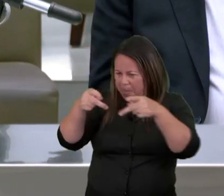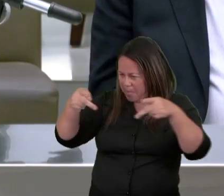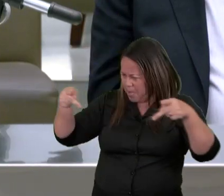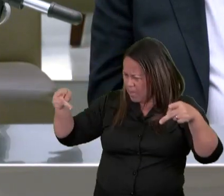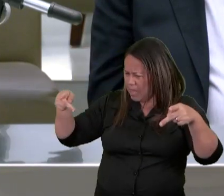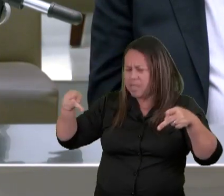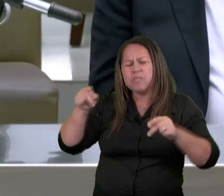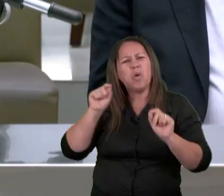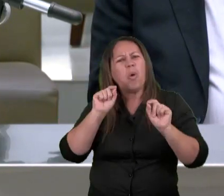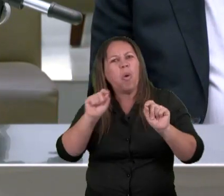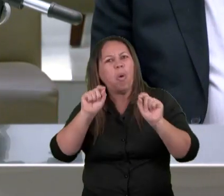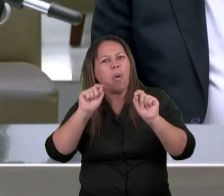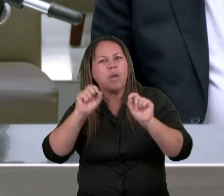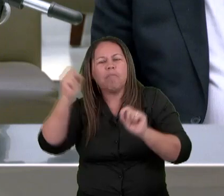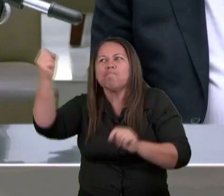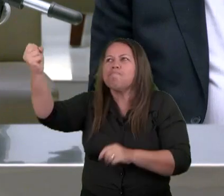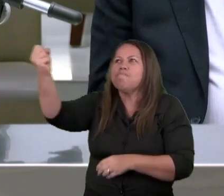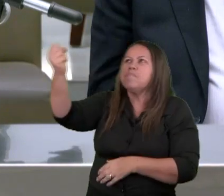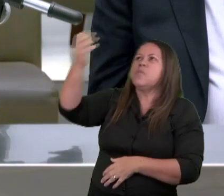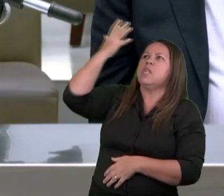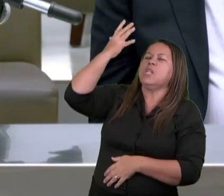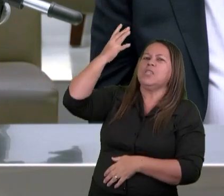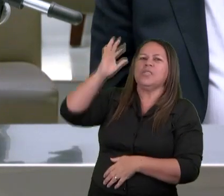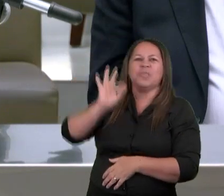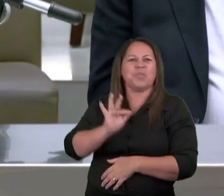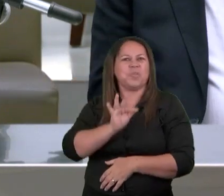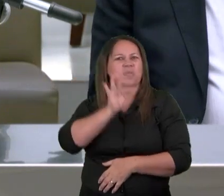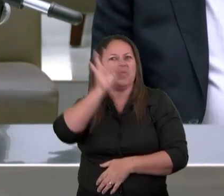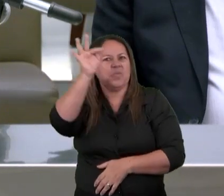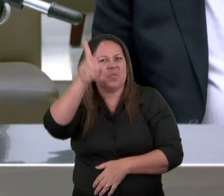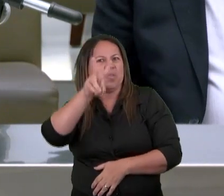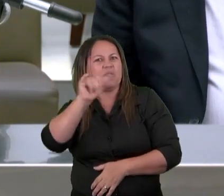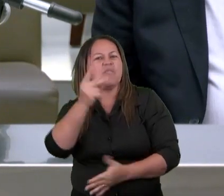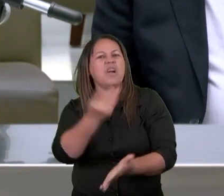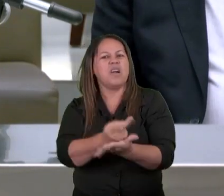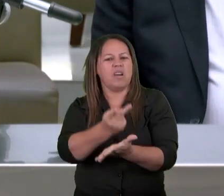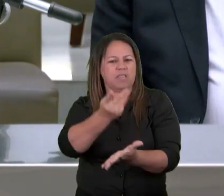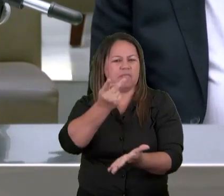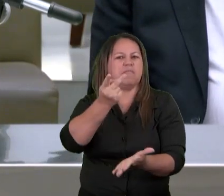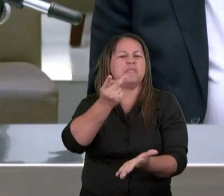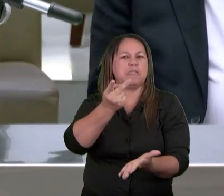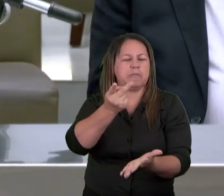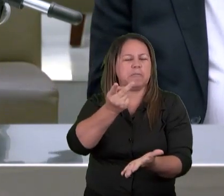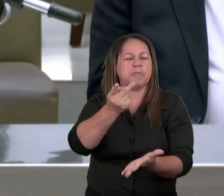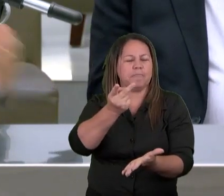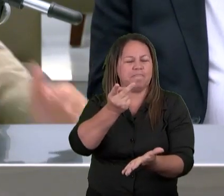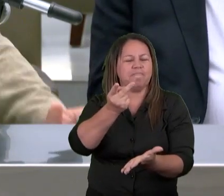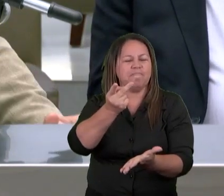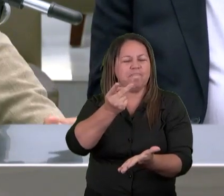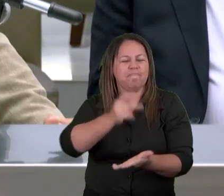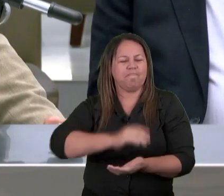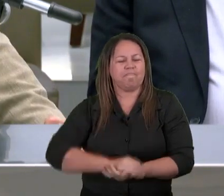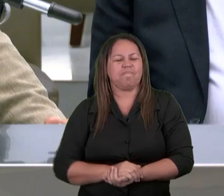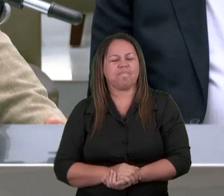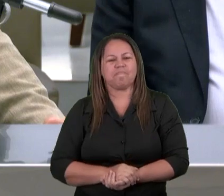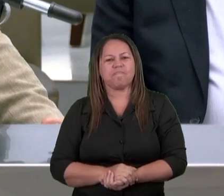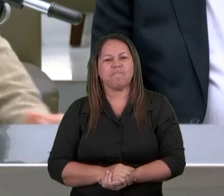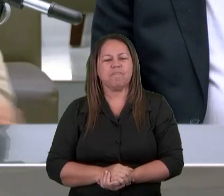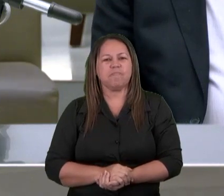revelação das últimas coisas Isto é, daquelas que hão de acontecer